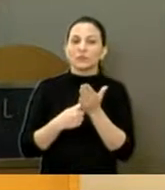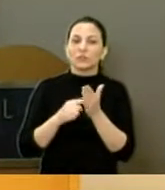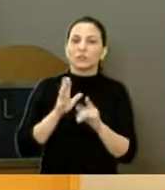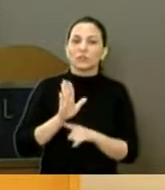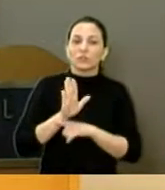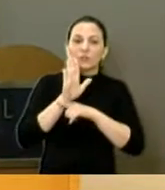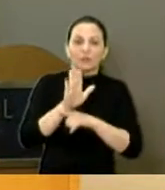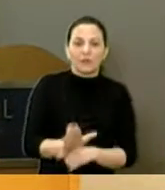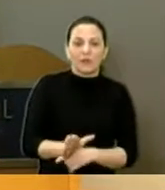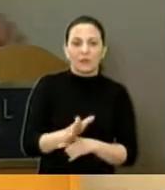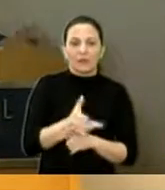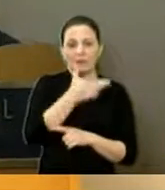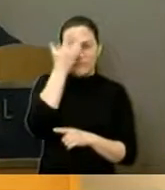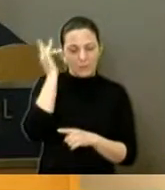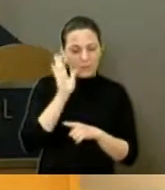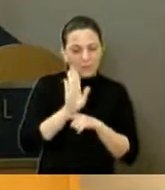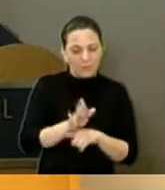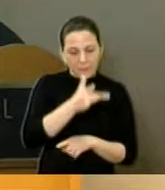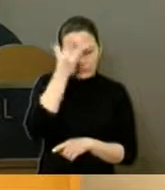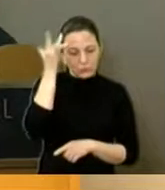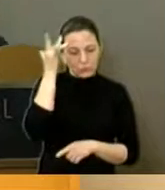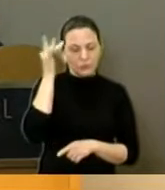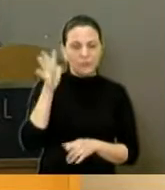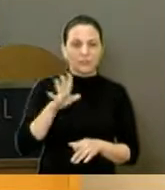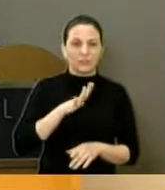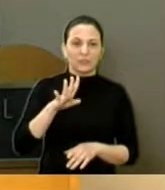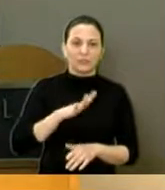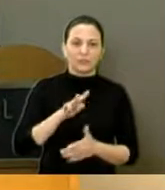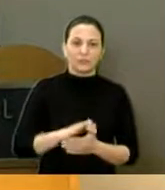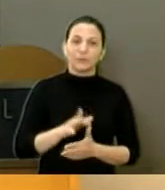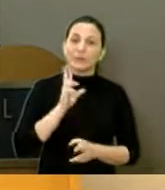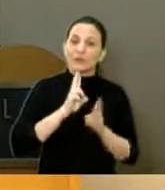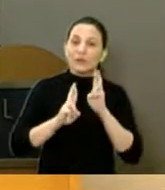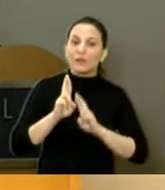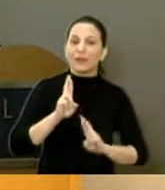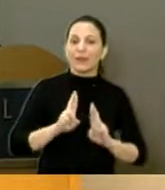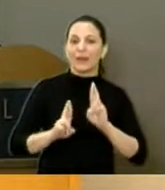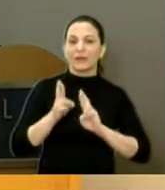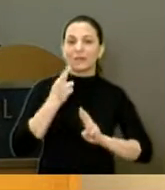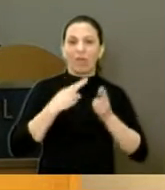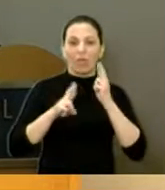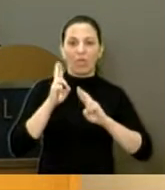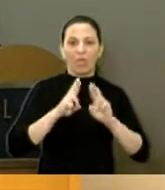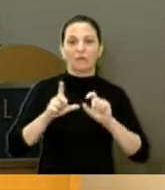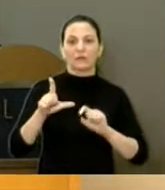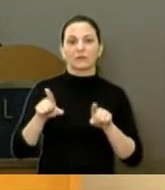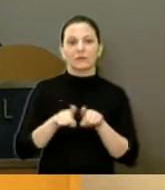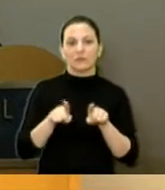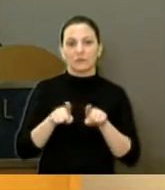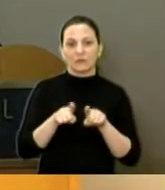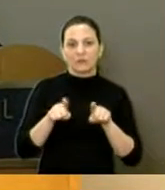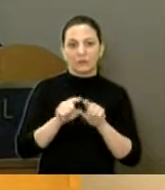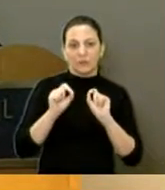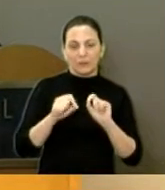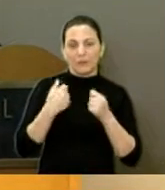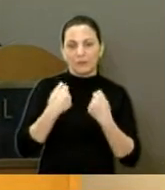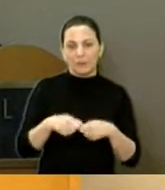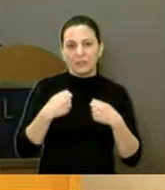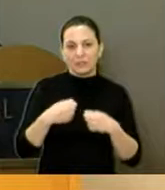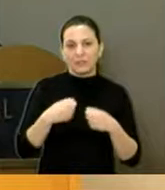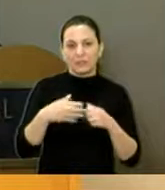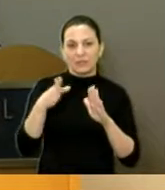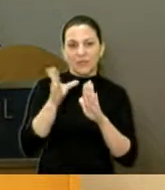pessoal da nossa cidade. Eles reclamam também que precisariam de uma, talvez, uma linha com